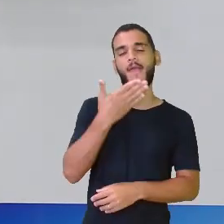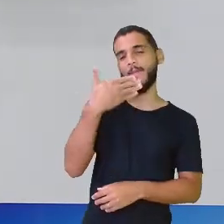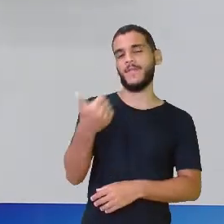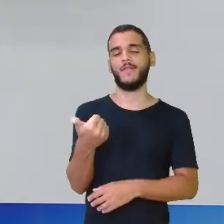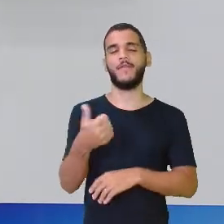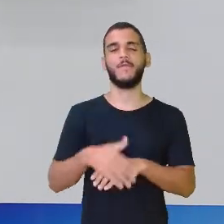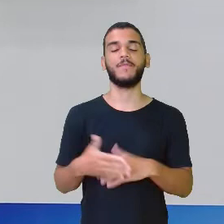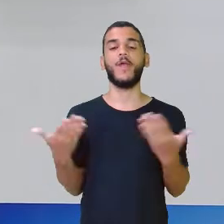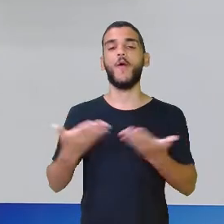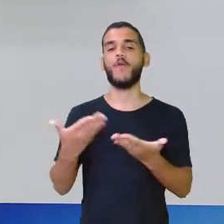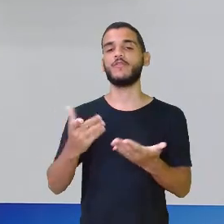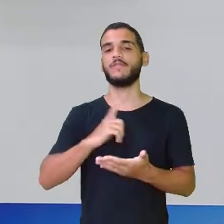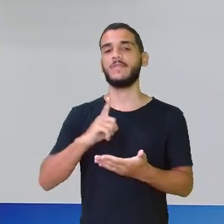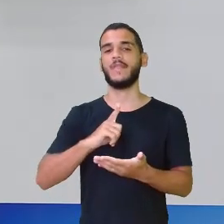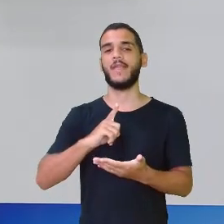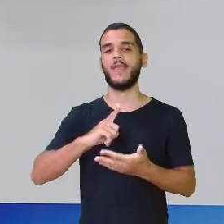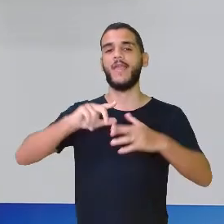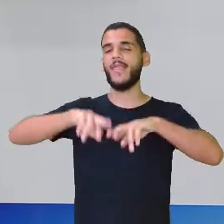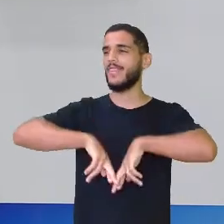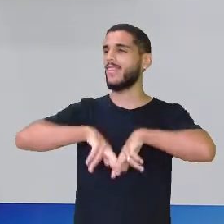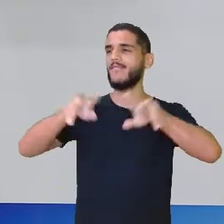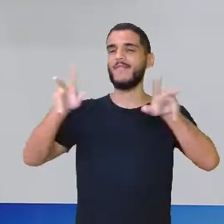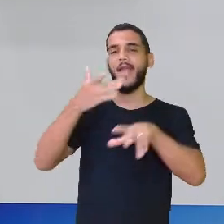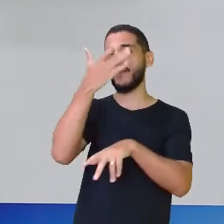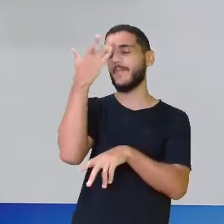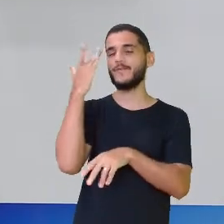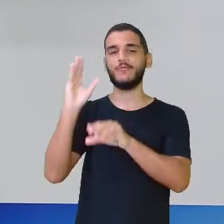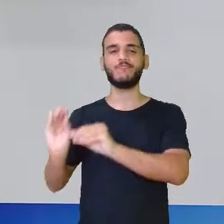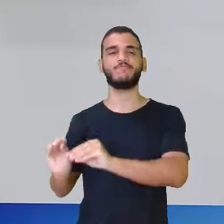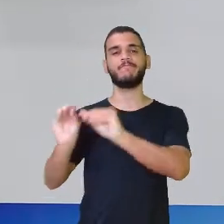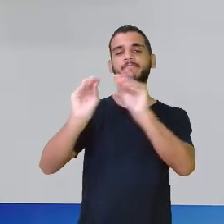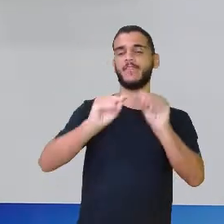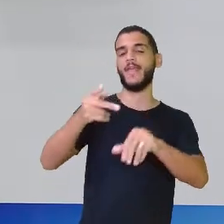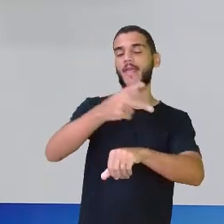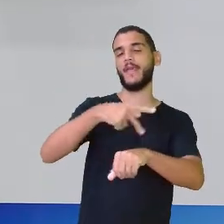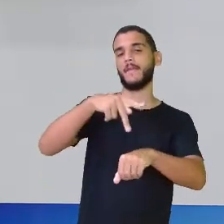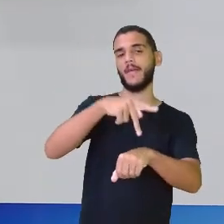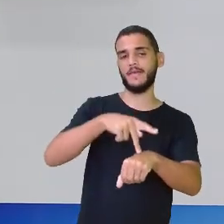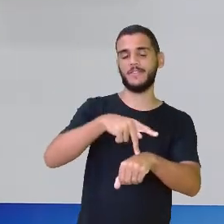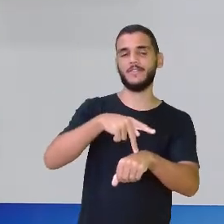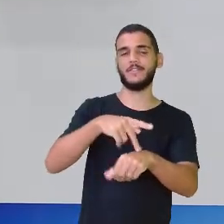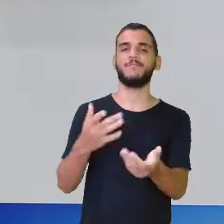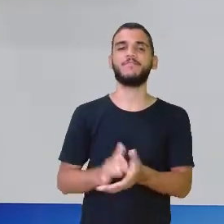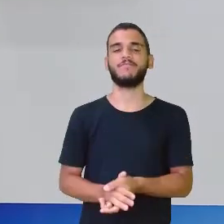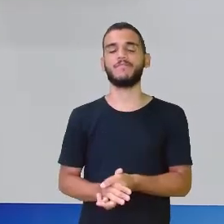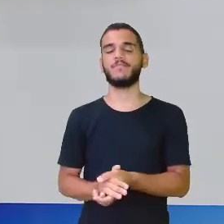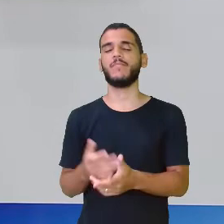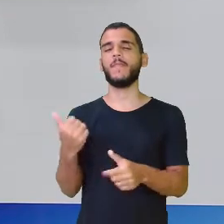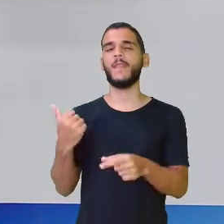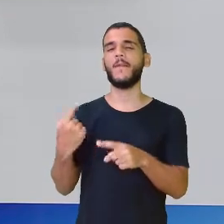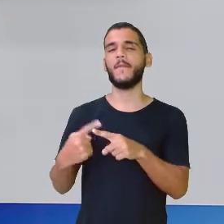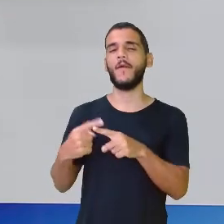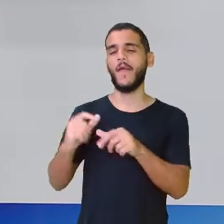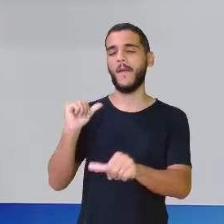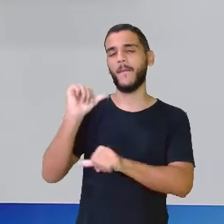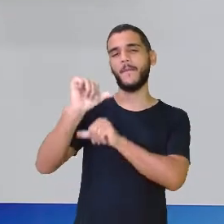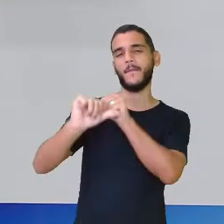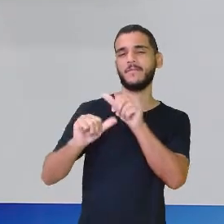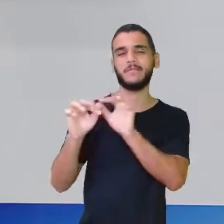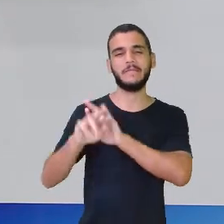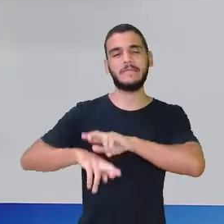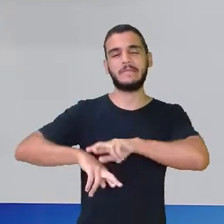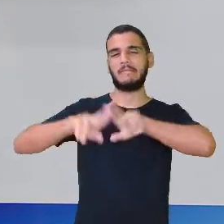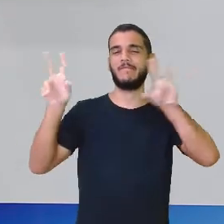existem outros aspectos para fazerem as pessoas saírem do seu país nesse tipo de deslocamento. Mas, antigamente,